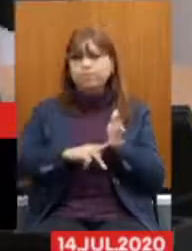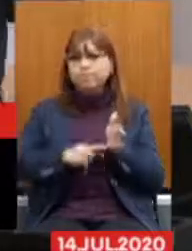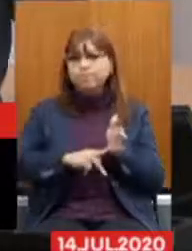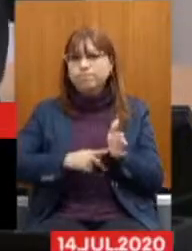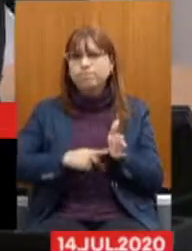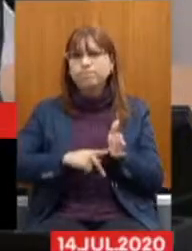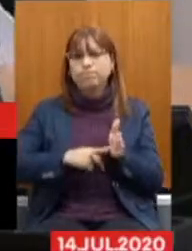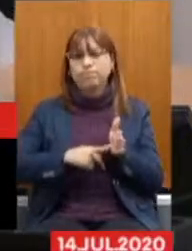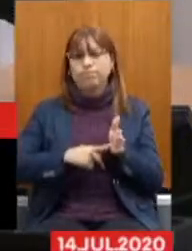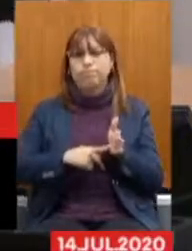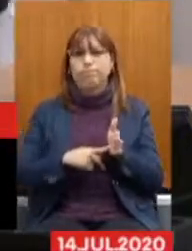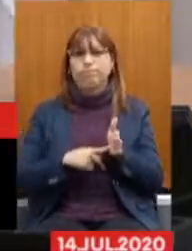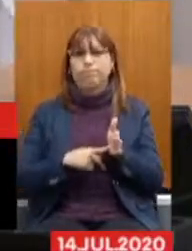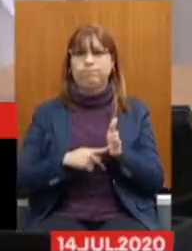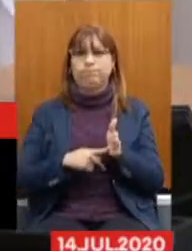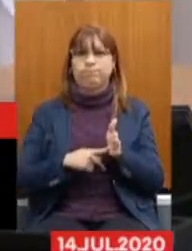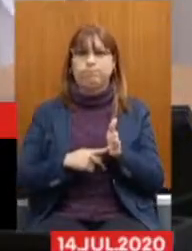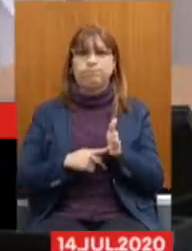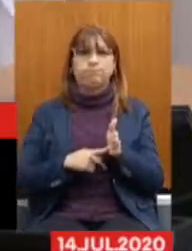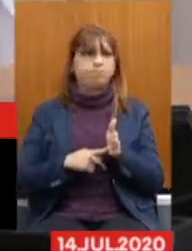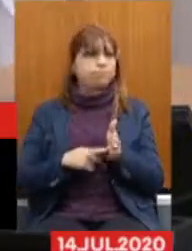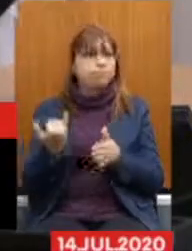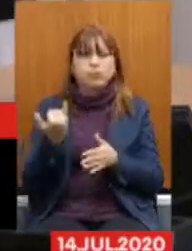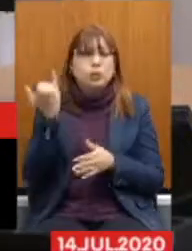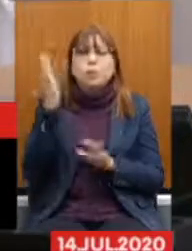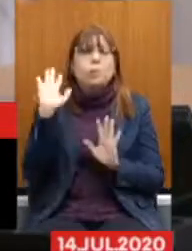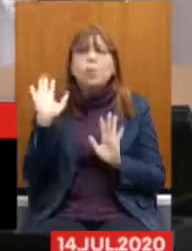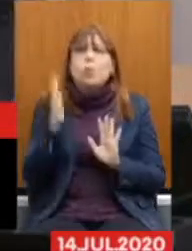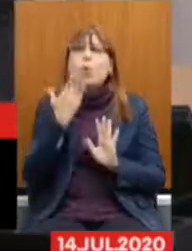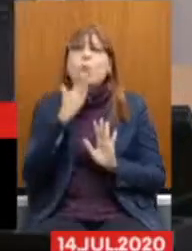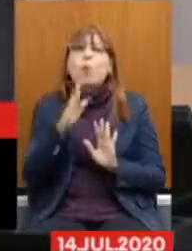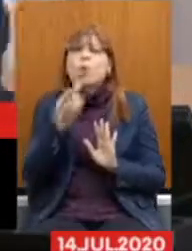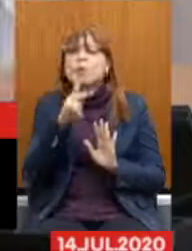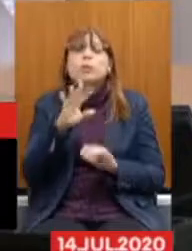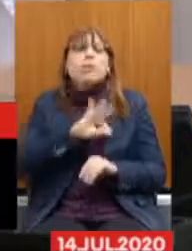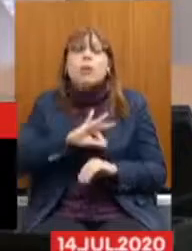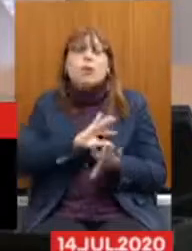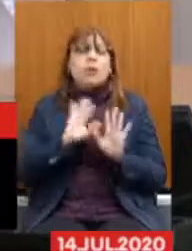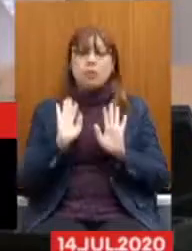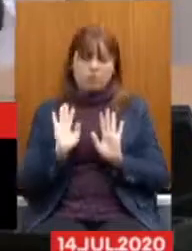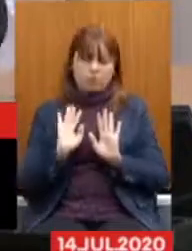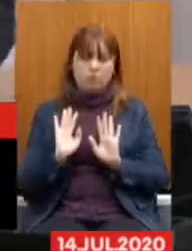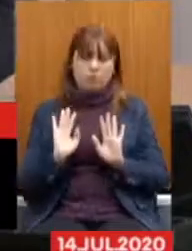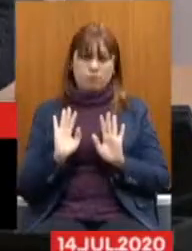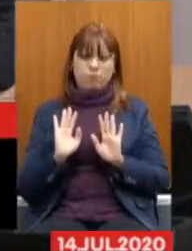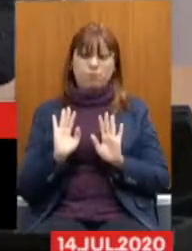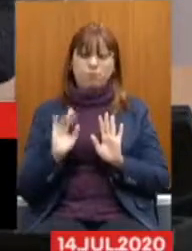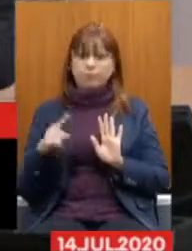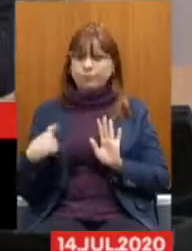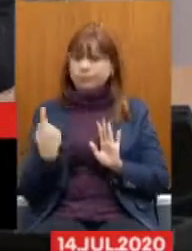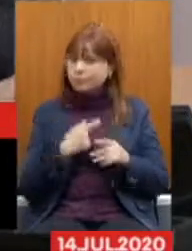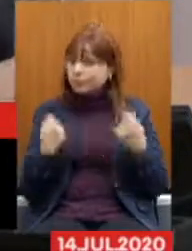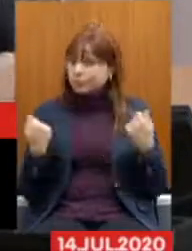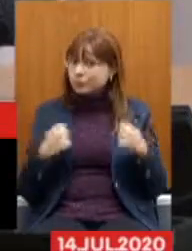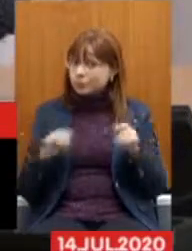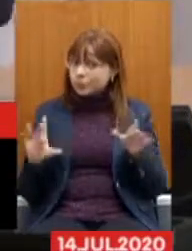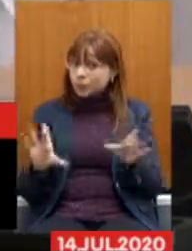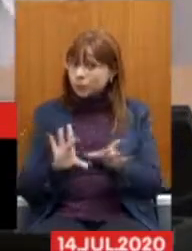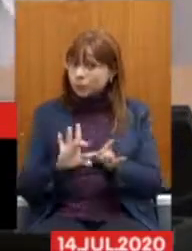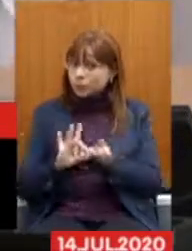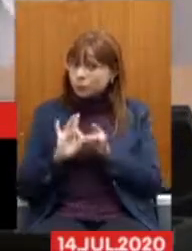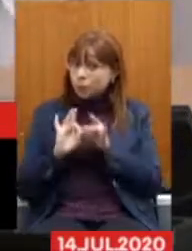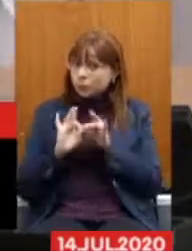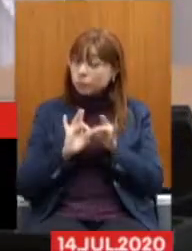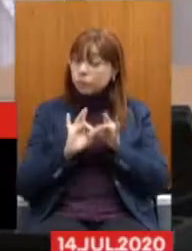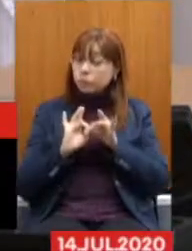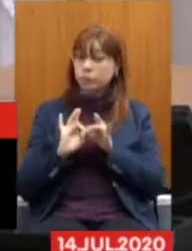demais poderes, independente da faixa salarial que ele esteja. Nós precisamos de unidade,